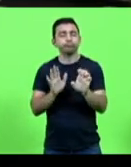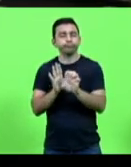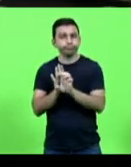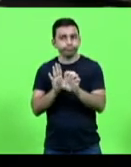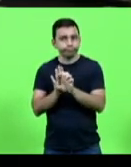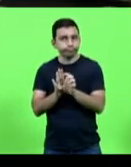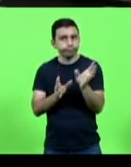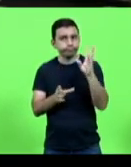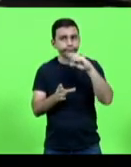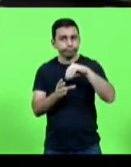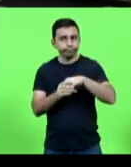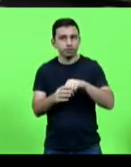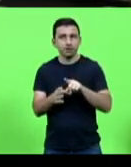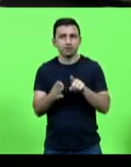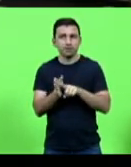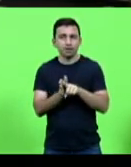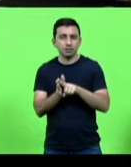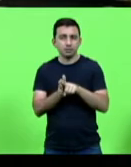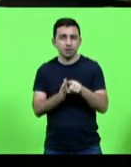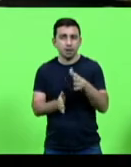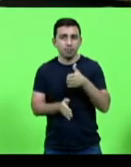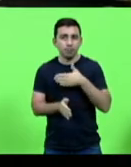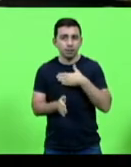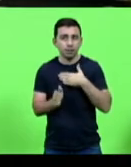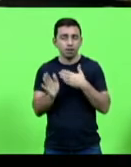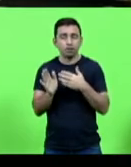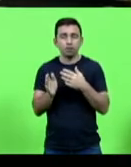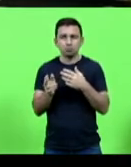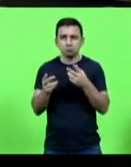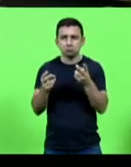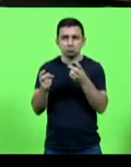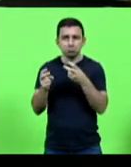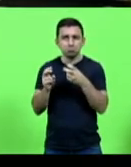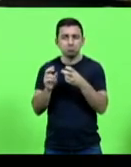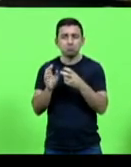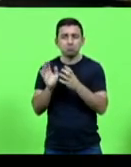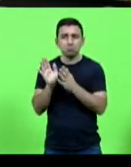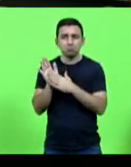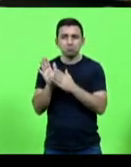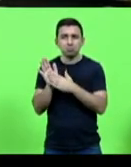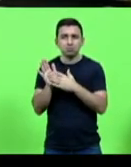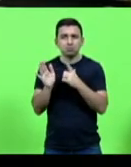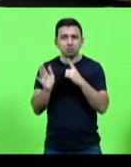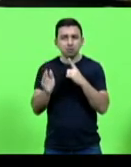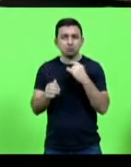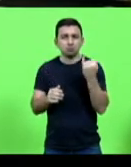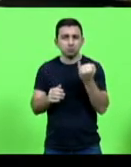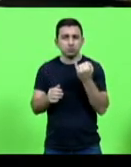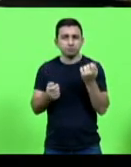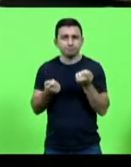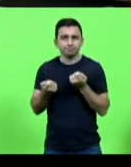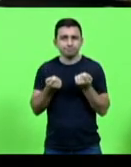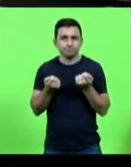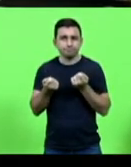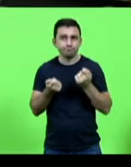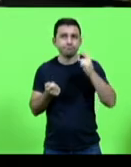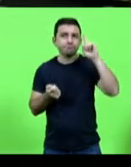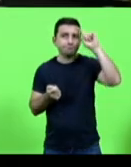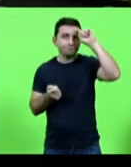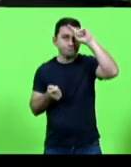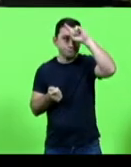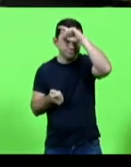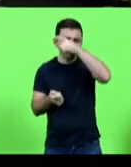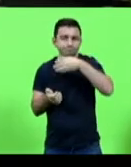regimentalmente me compete, observo que a proposição traz importantes medidas para mitigar a extrema dificuldade enfrentada